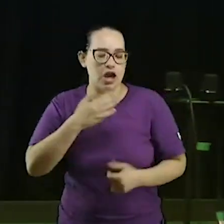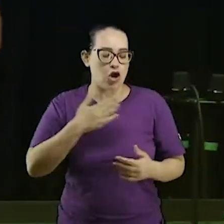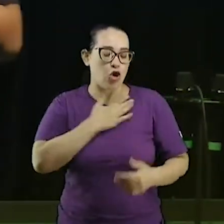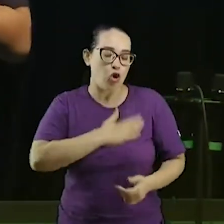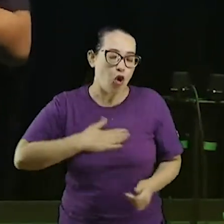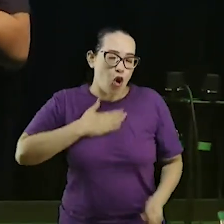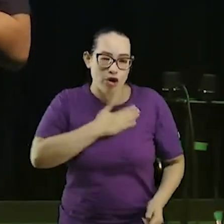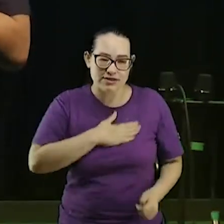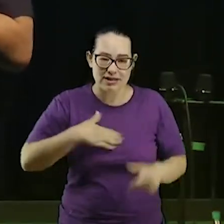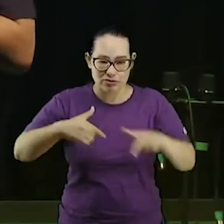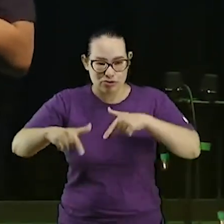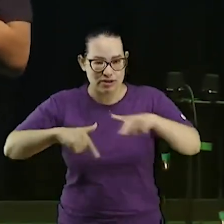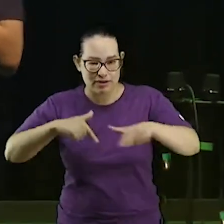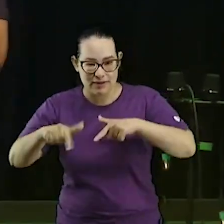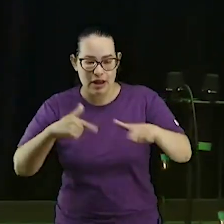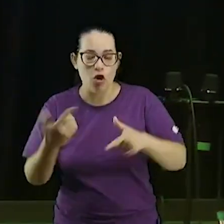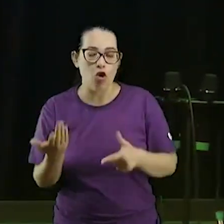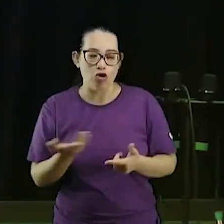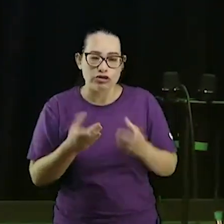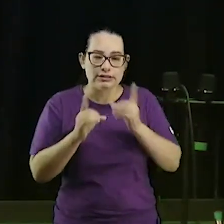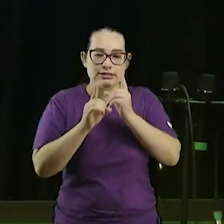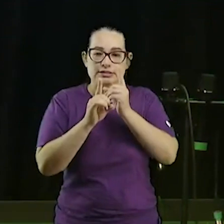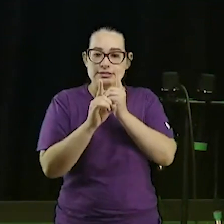de células, falando sobre disciplina.